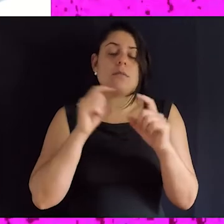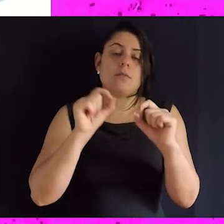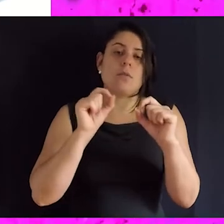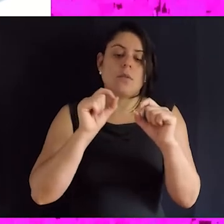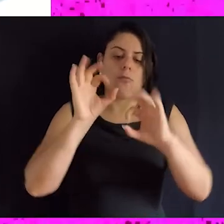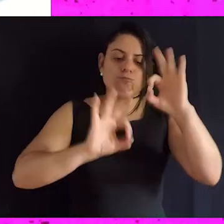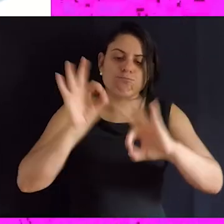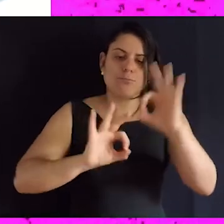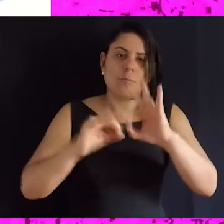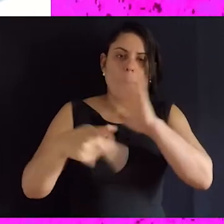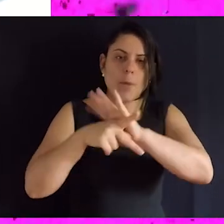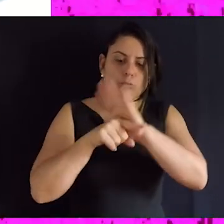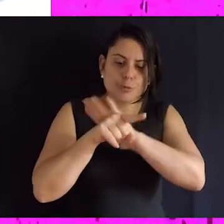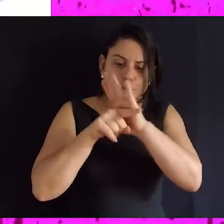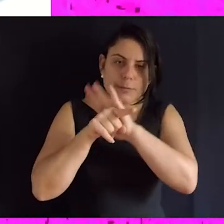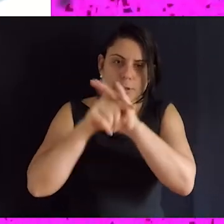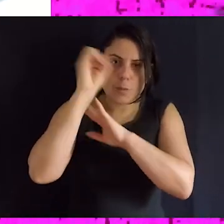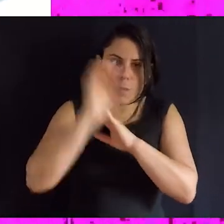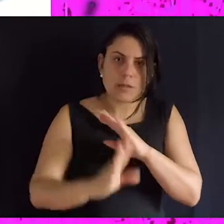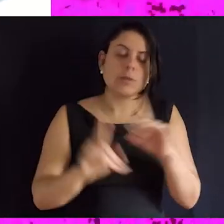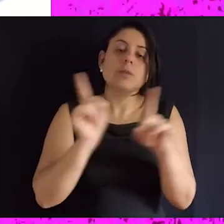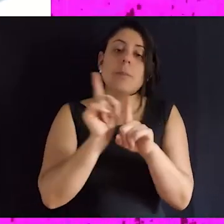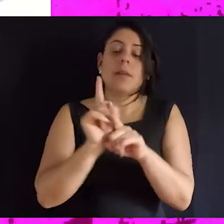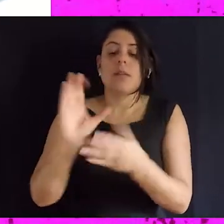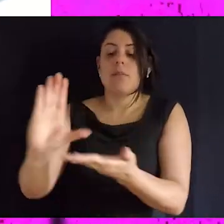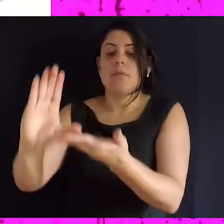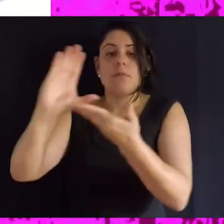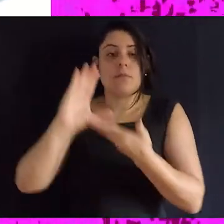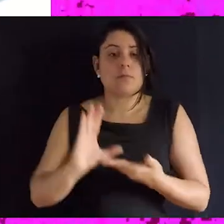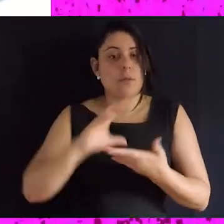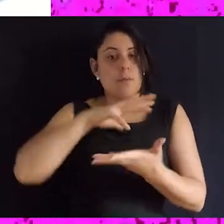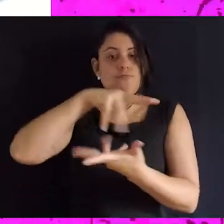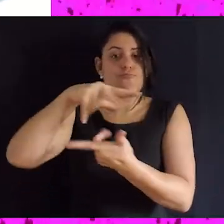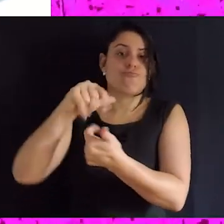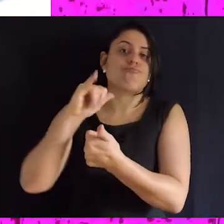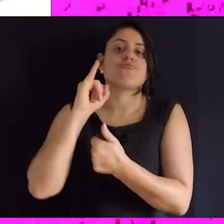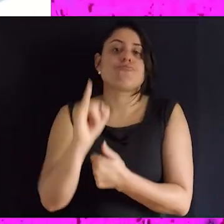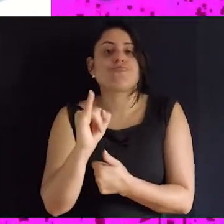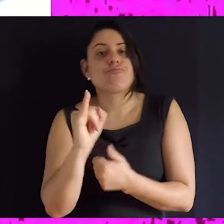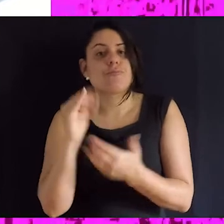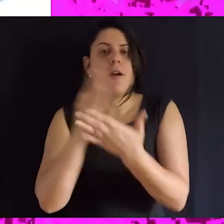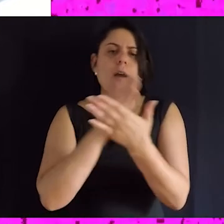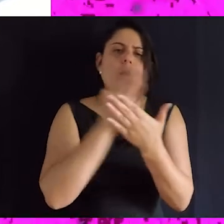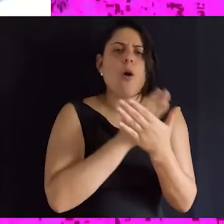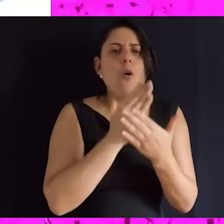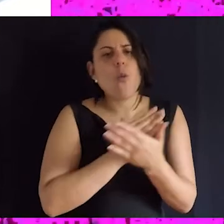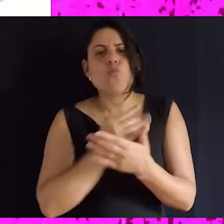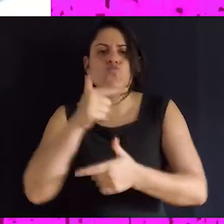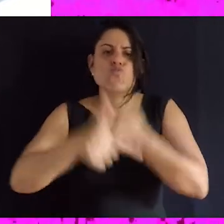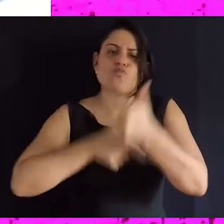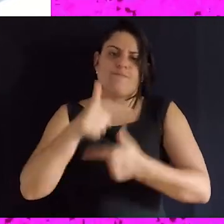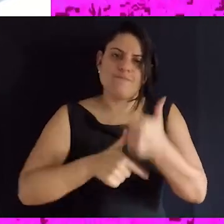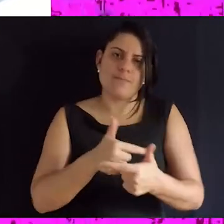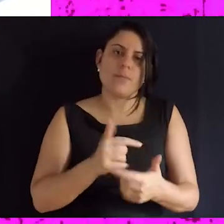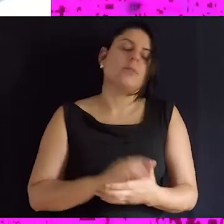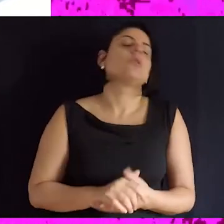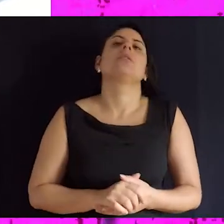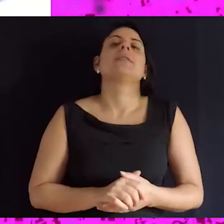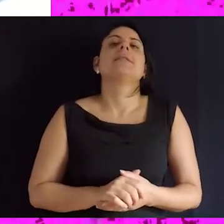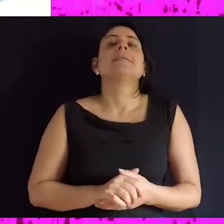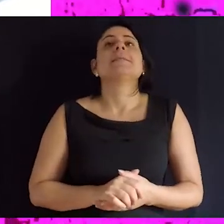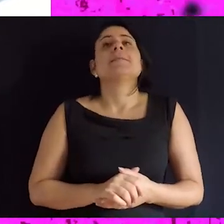dos órgãos de fomento, a pesquisa no Brasil, a gente tem também financiamento internacional para algumas